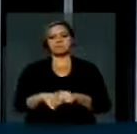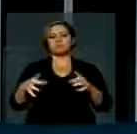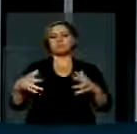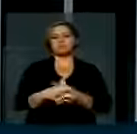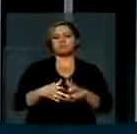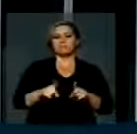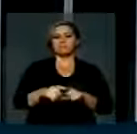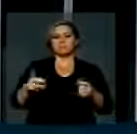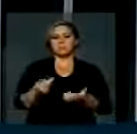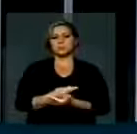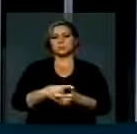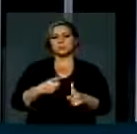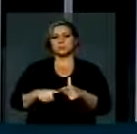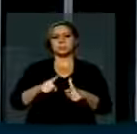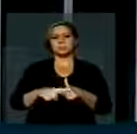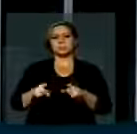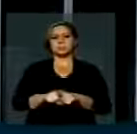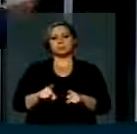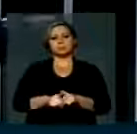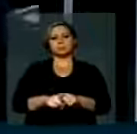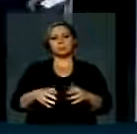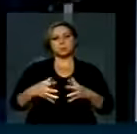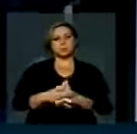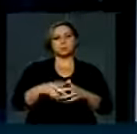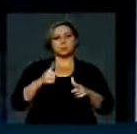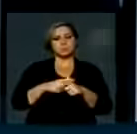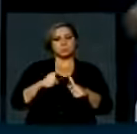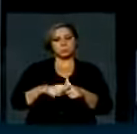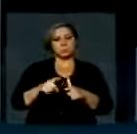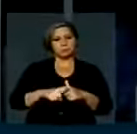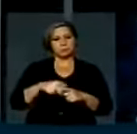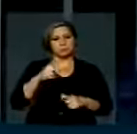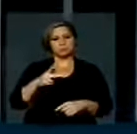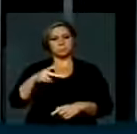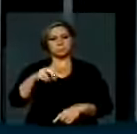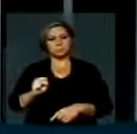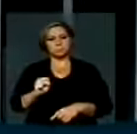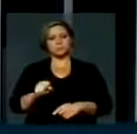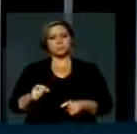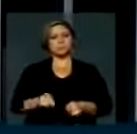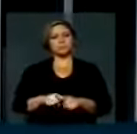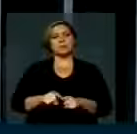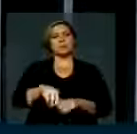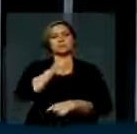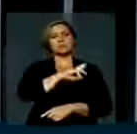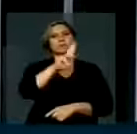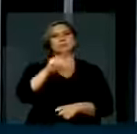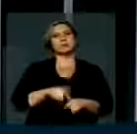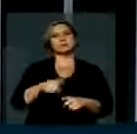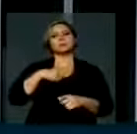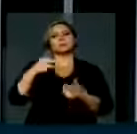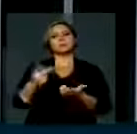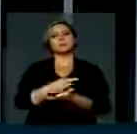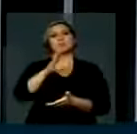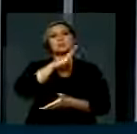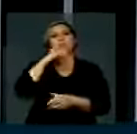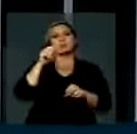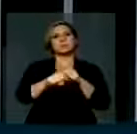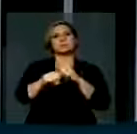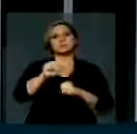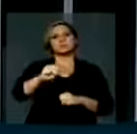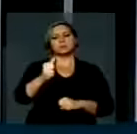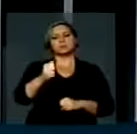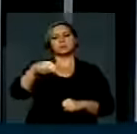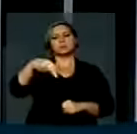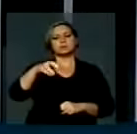caminho sem volta para o fascismo e o obscurantismo. O PPS espera que os responsáveis pela morte de Santiago Andrade